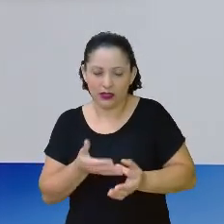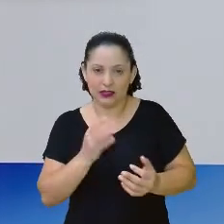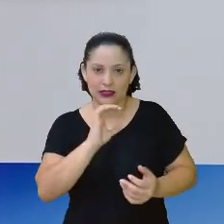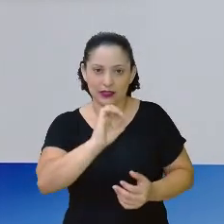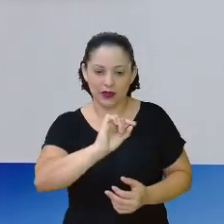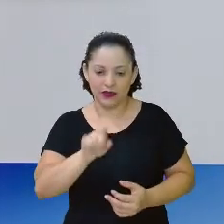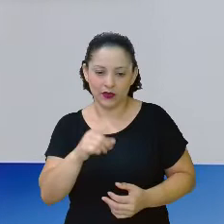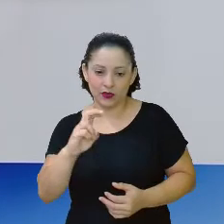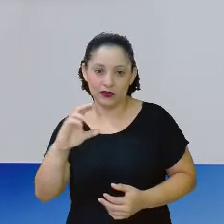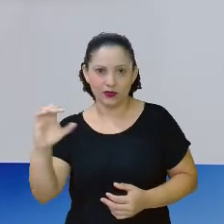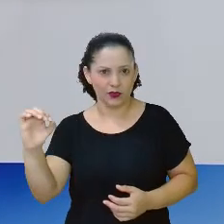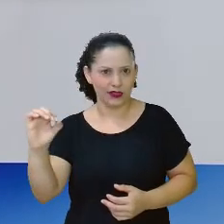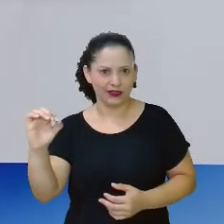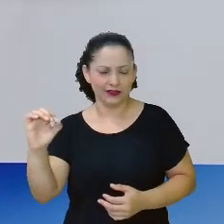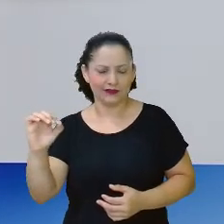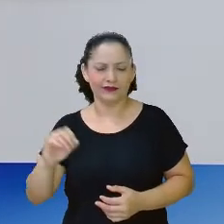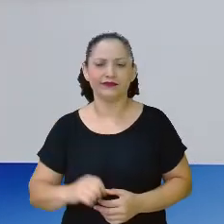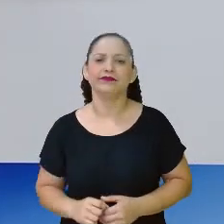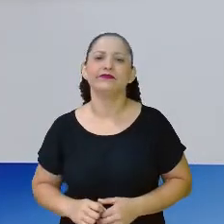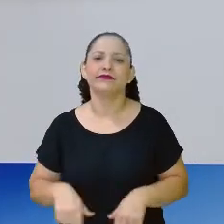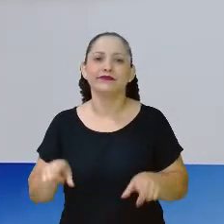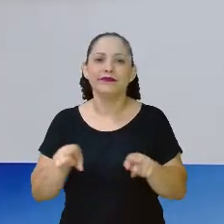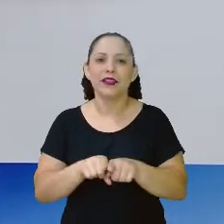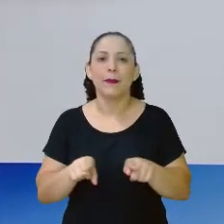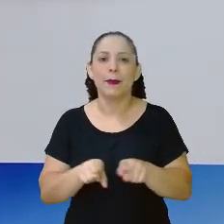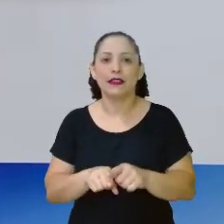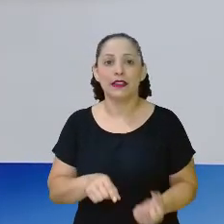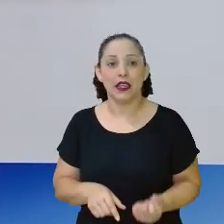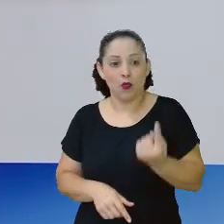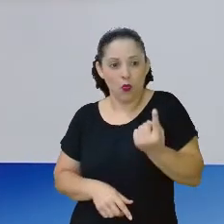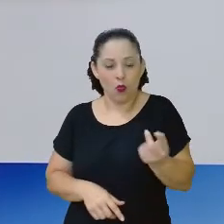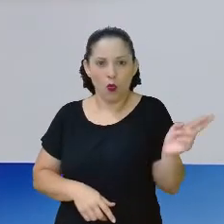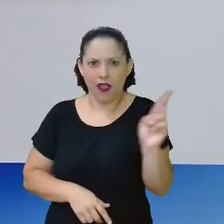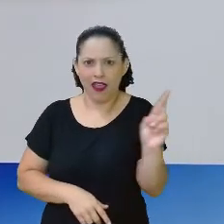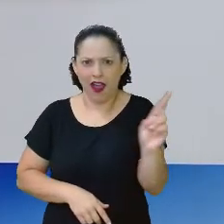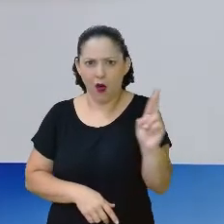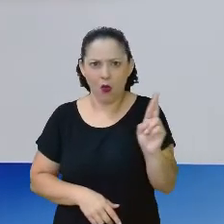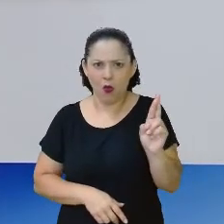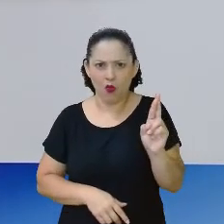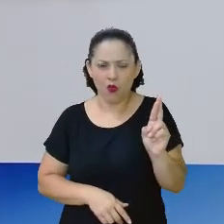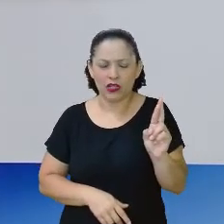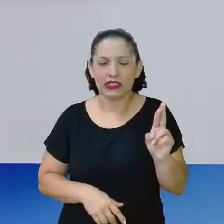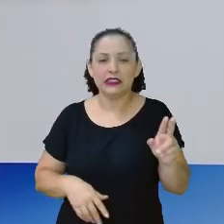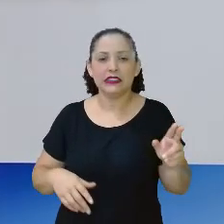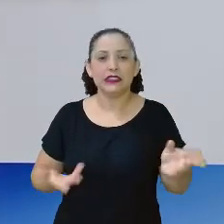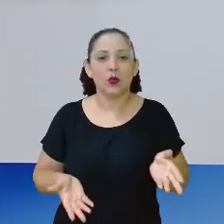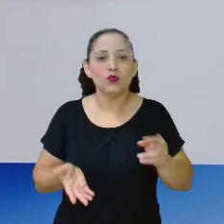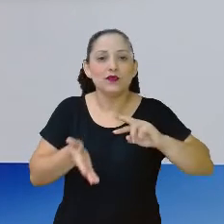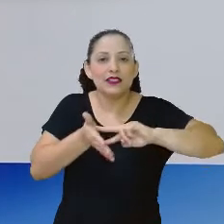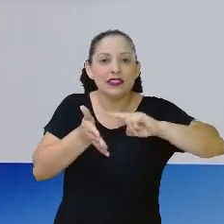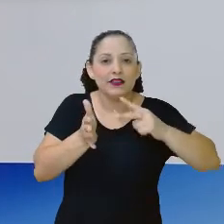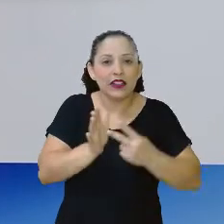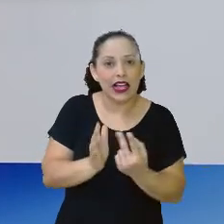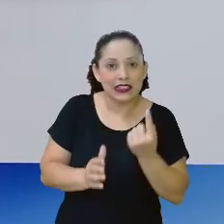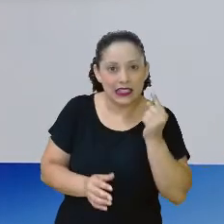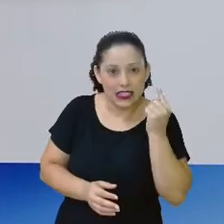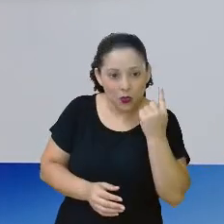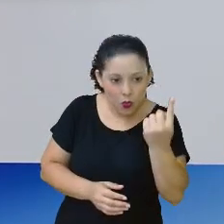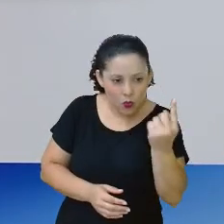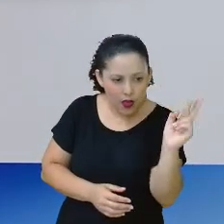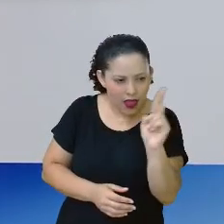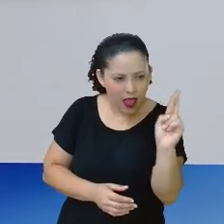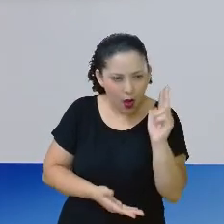centavos e o meu inteiro é um real, eu estou dividindo este inteiro em